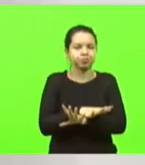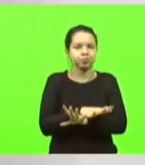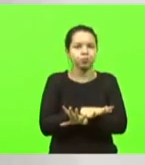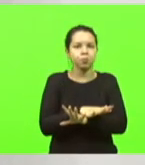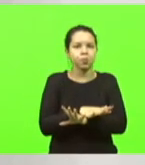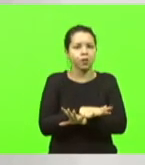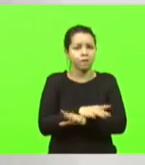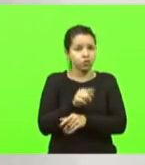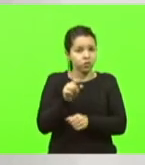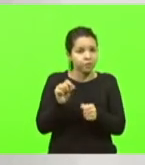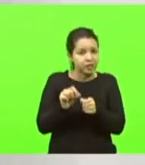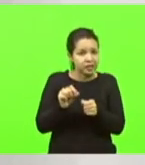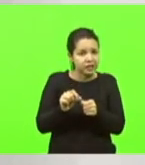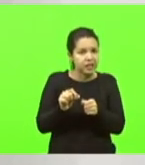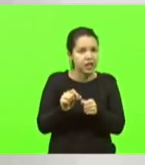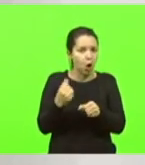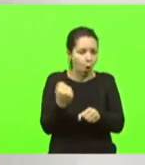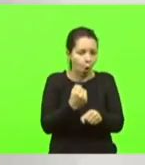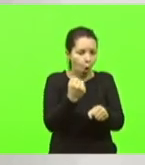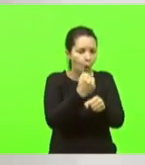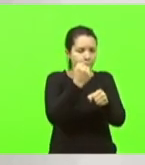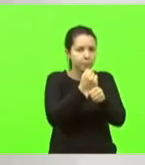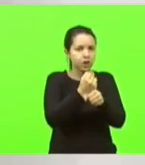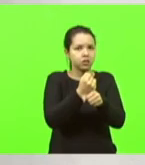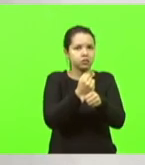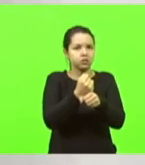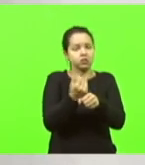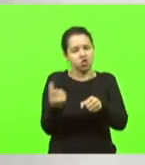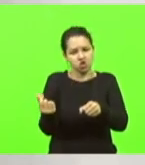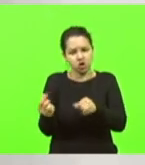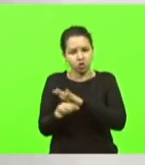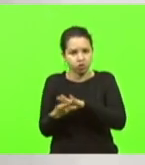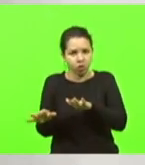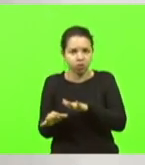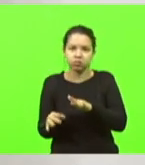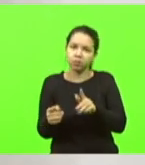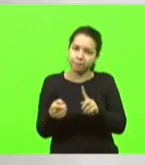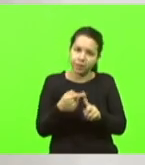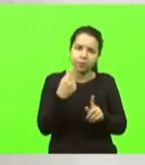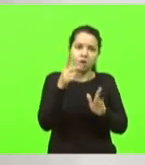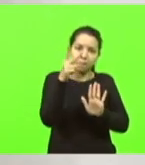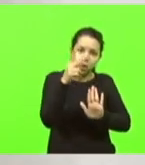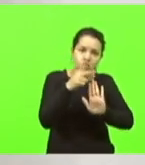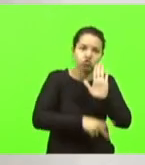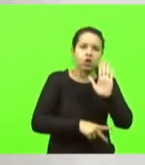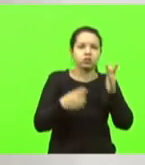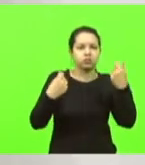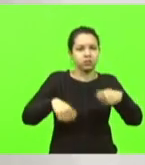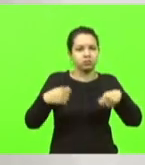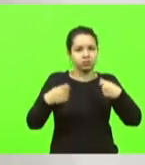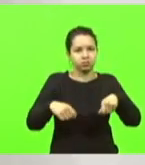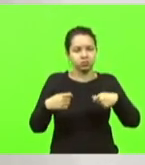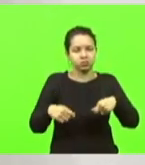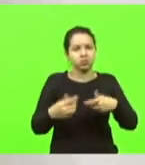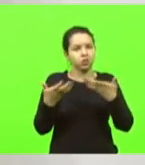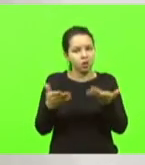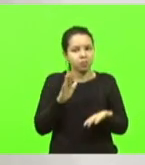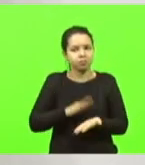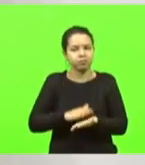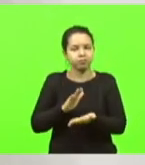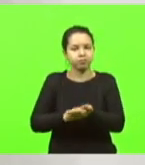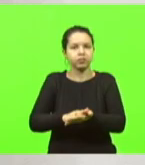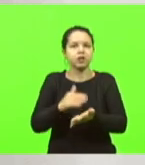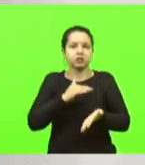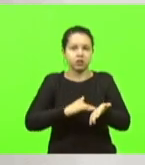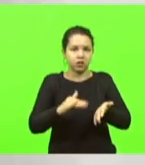não adianta muitas vezes ter o dinheiro se não tem o projeto, o primeiro passo é o projeto. Então, nesse aspecto eu quero cumprimentar o secretário